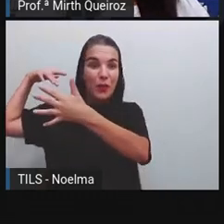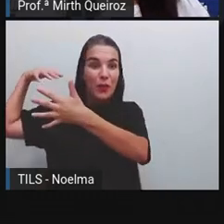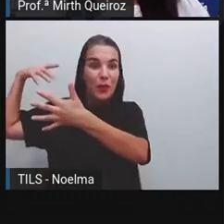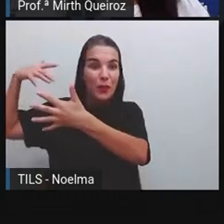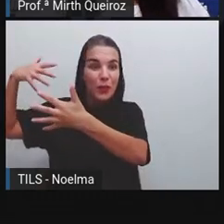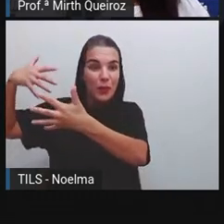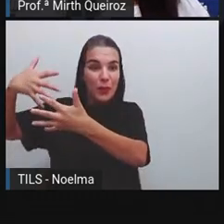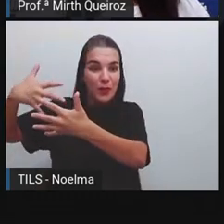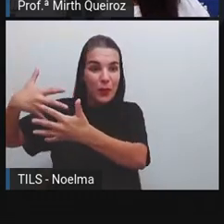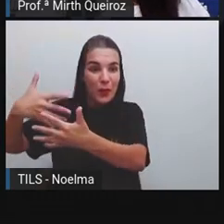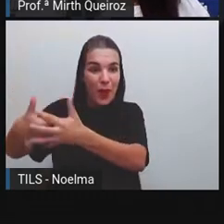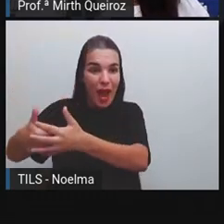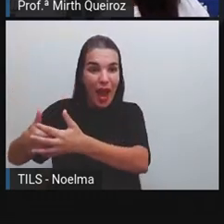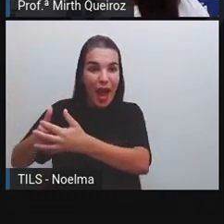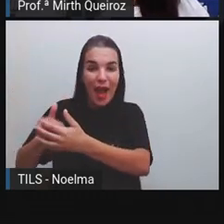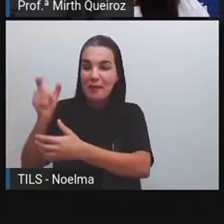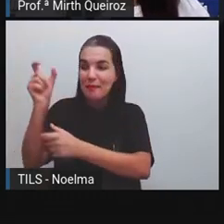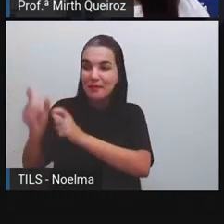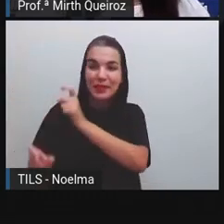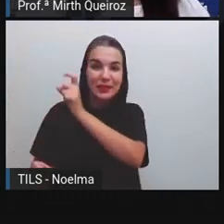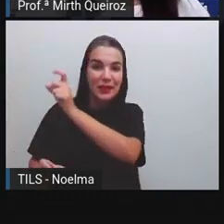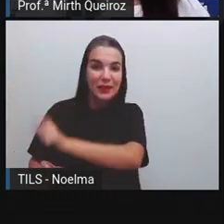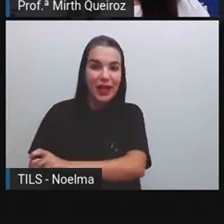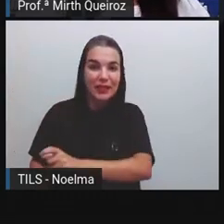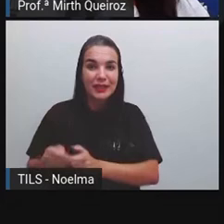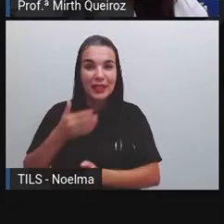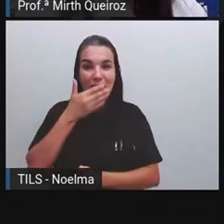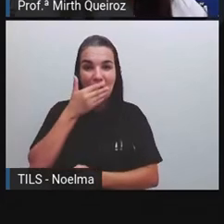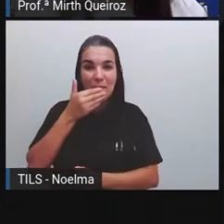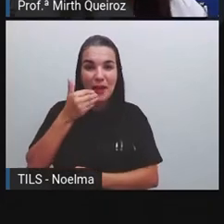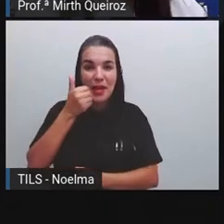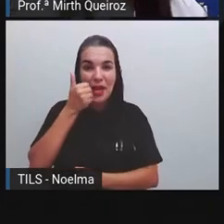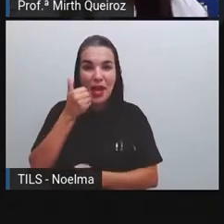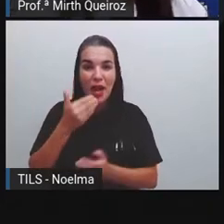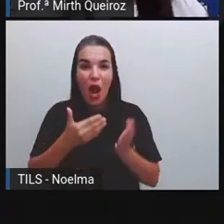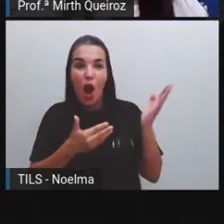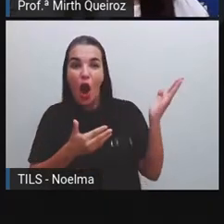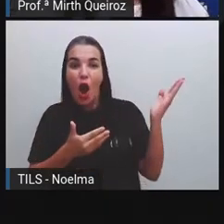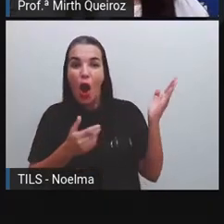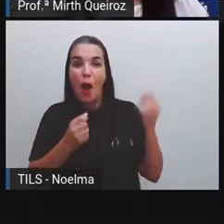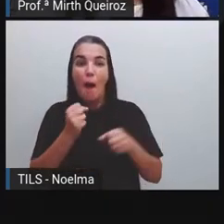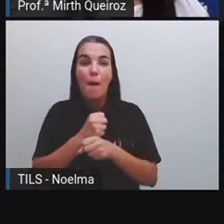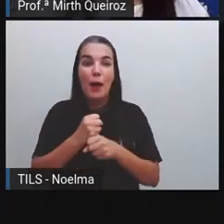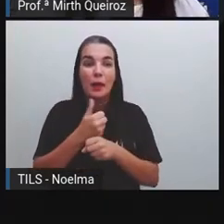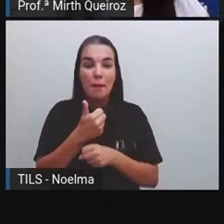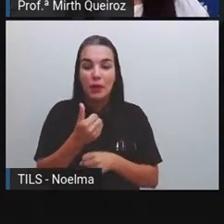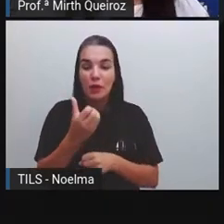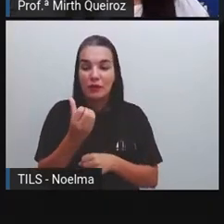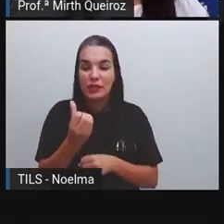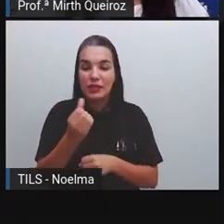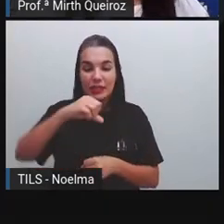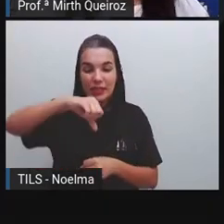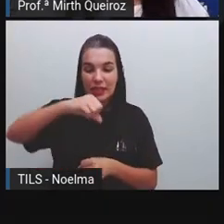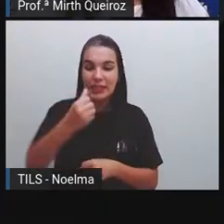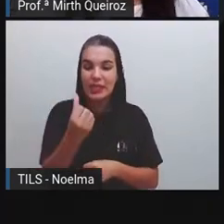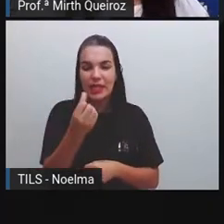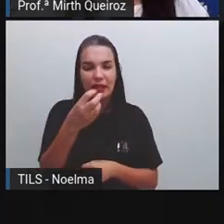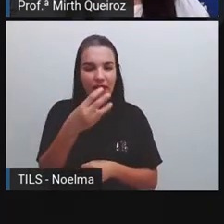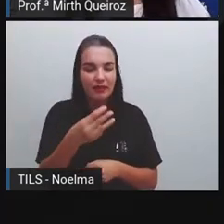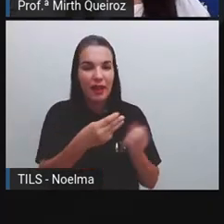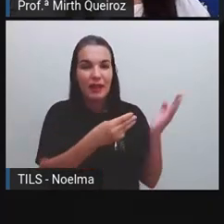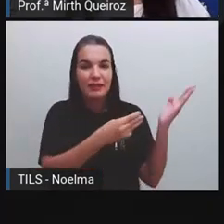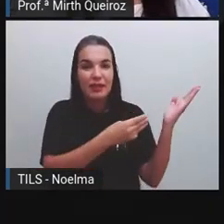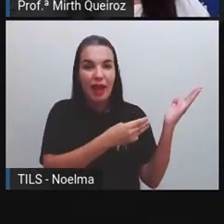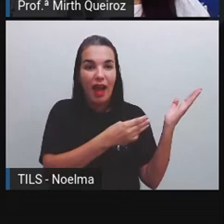personagens, né? Que houve uma melhora aí em relação a esse desenho. Em 1963, como a Mônica era,